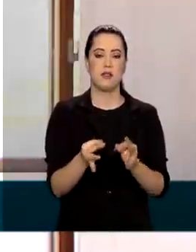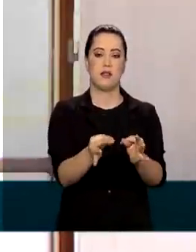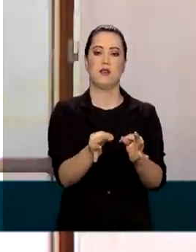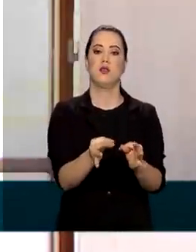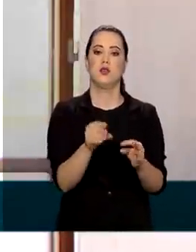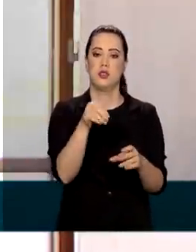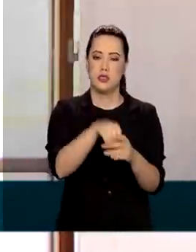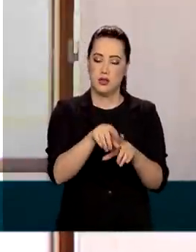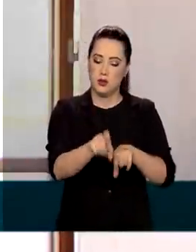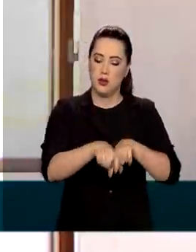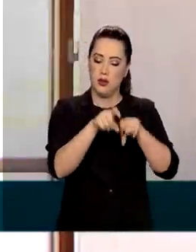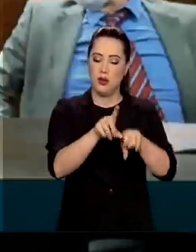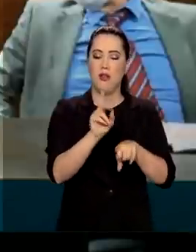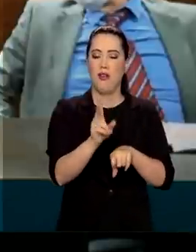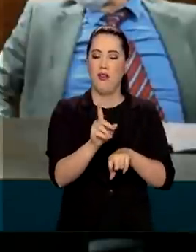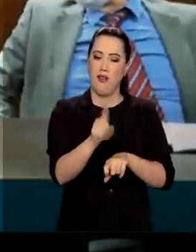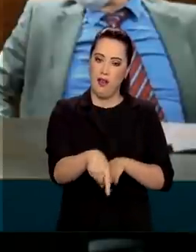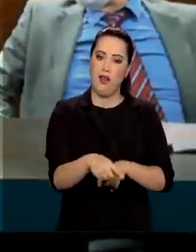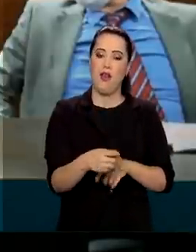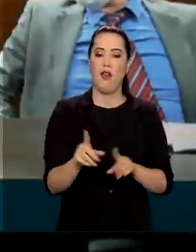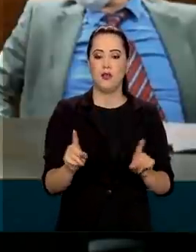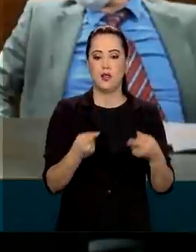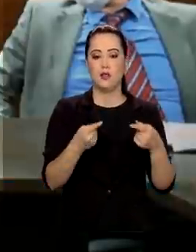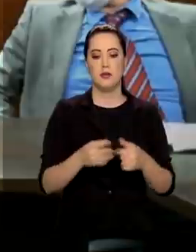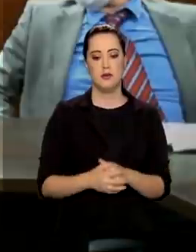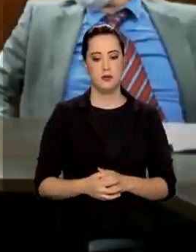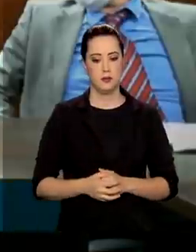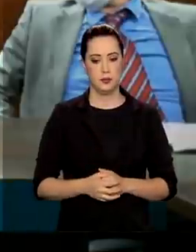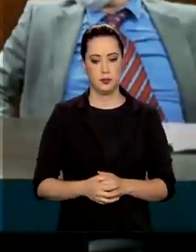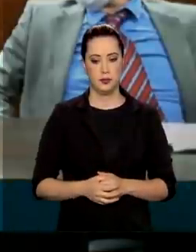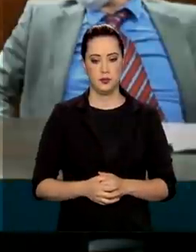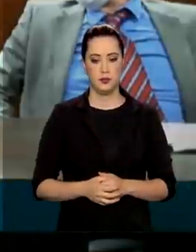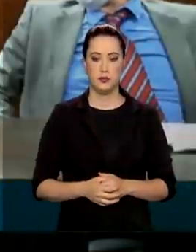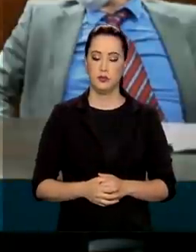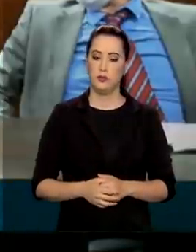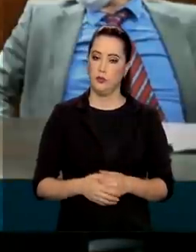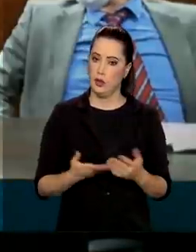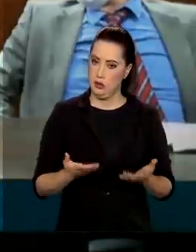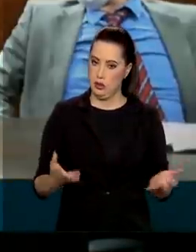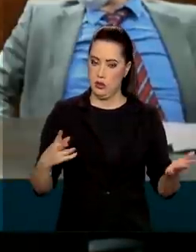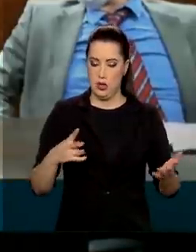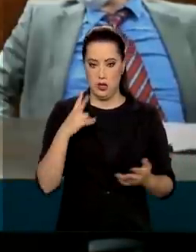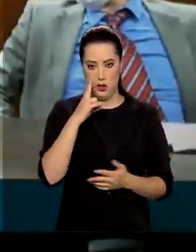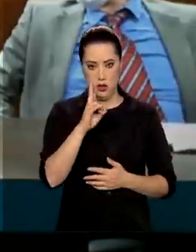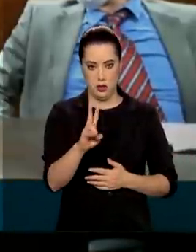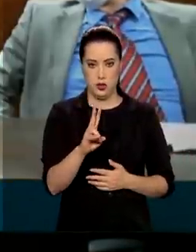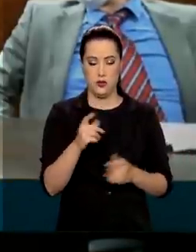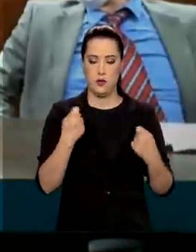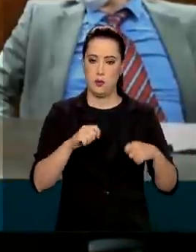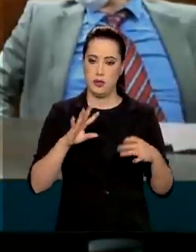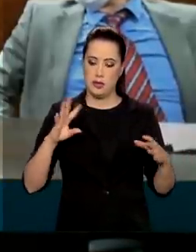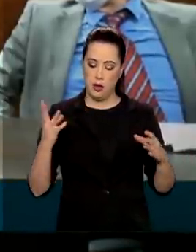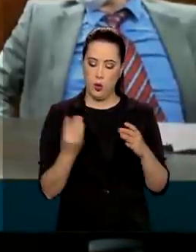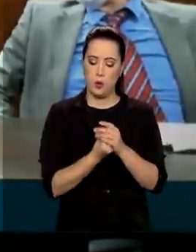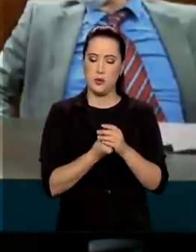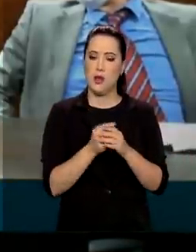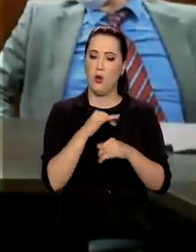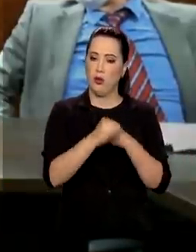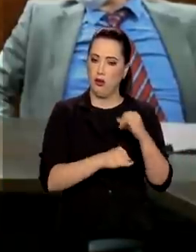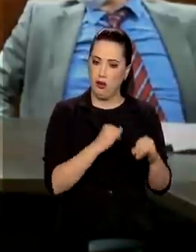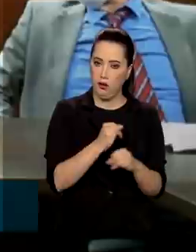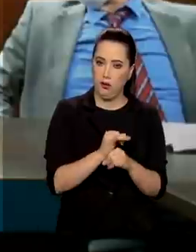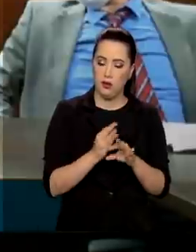continua sendo um desafio. A gente trouxe mais para perto a inclusão, a digitalização